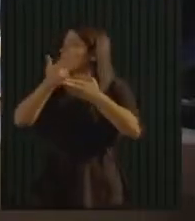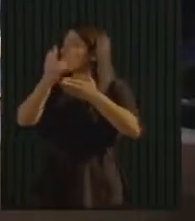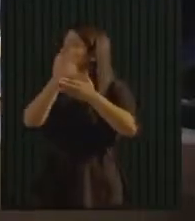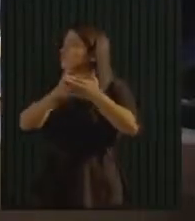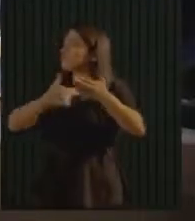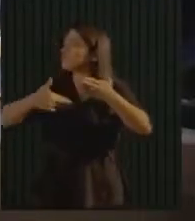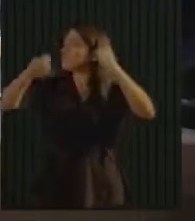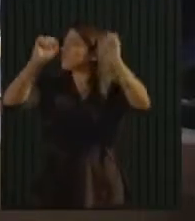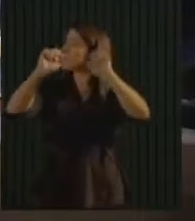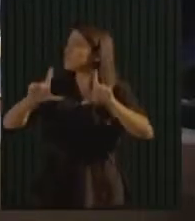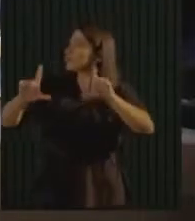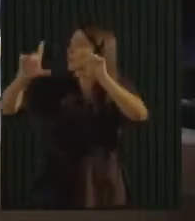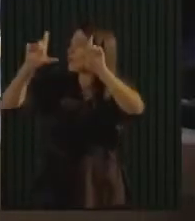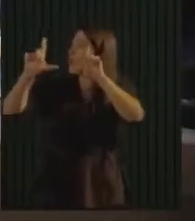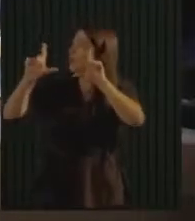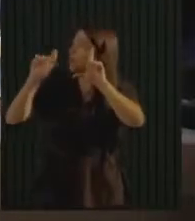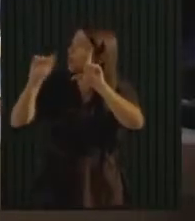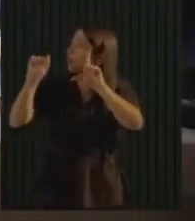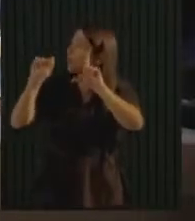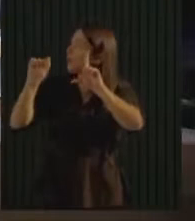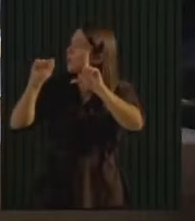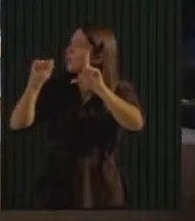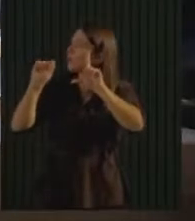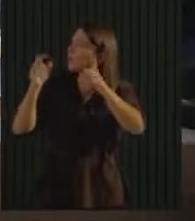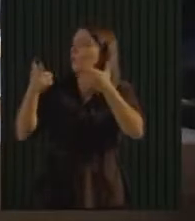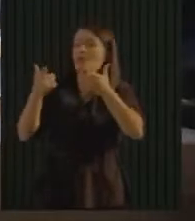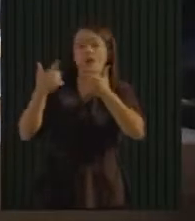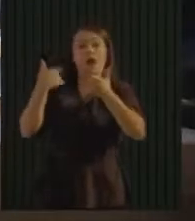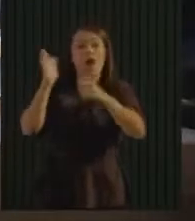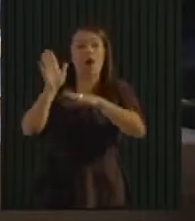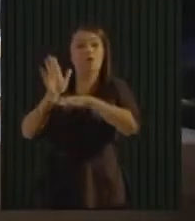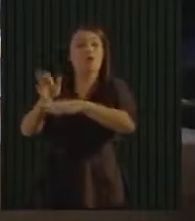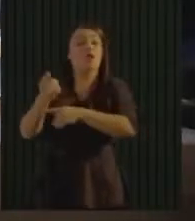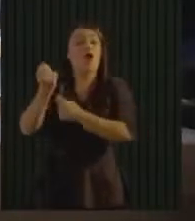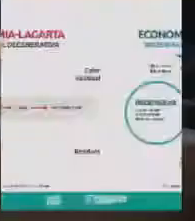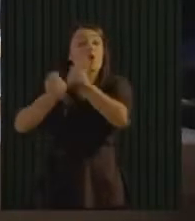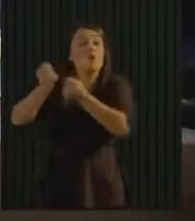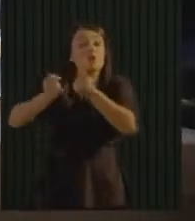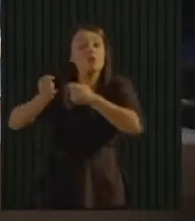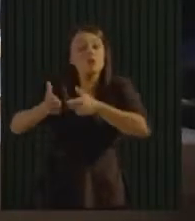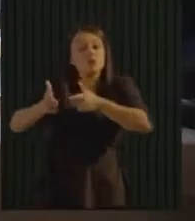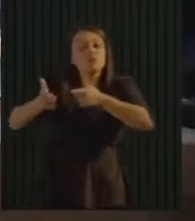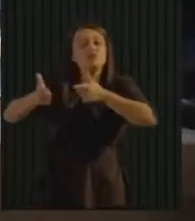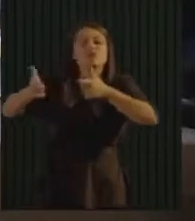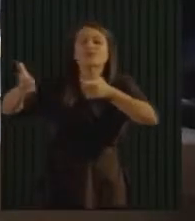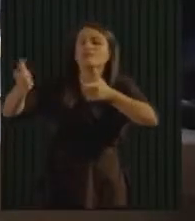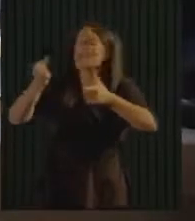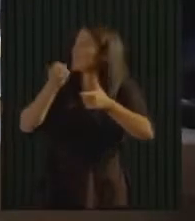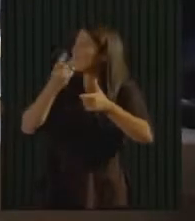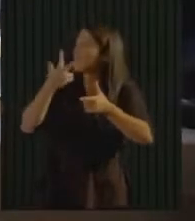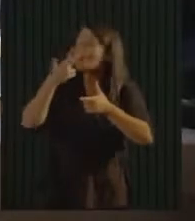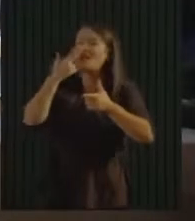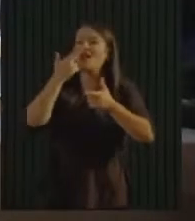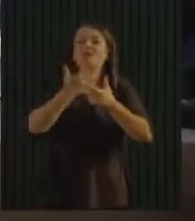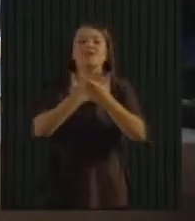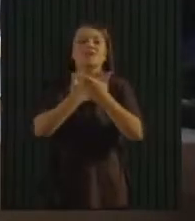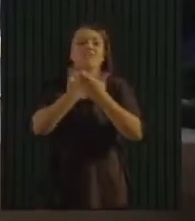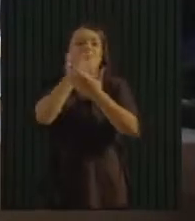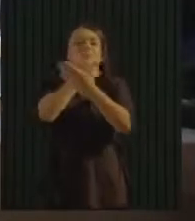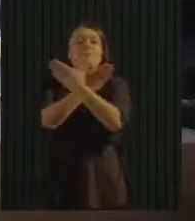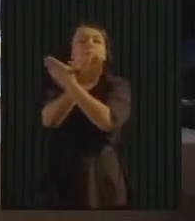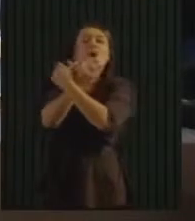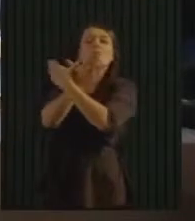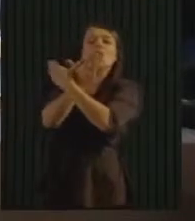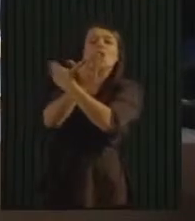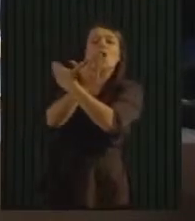prefeitura. Esse conteúdo é do livro Economia Dunnett, mas basicamente a economia lagarta e a economia borboleta que a gente quer